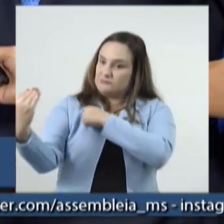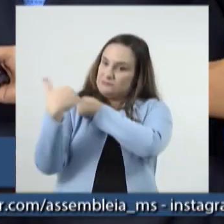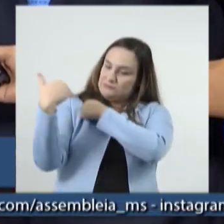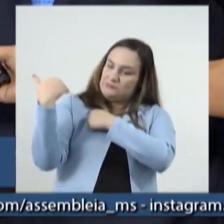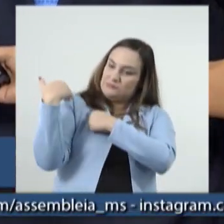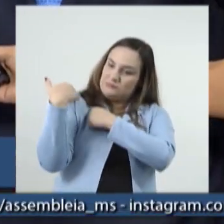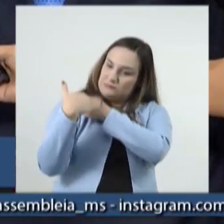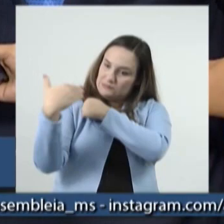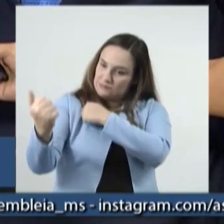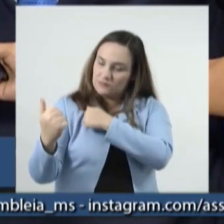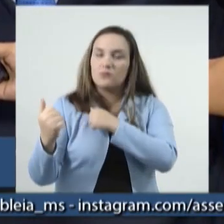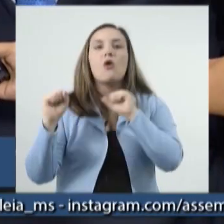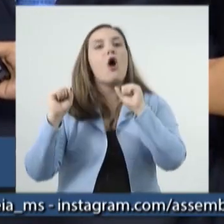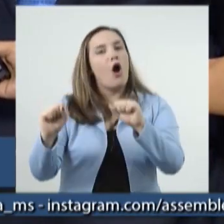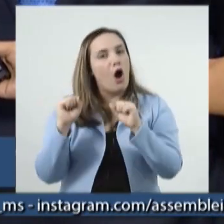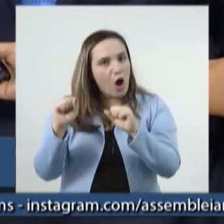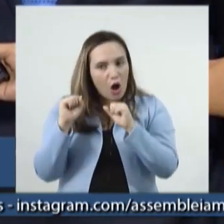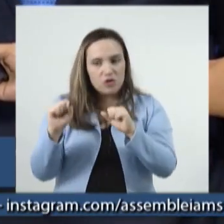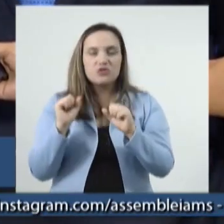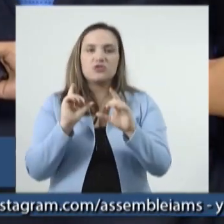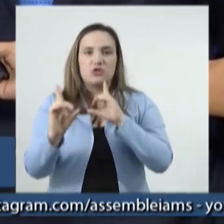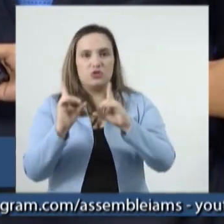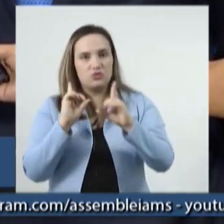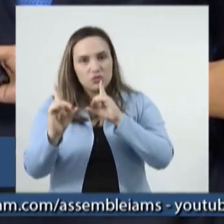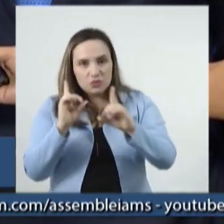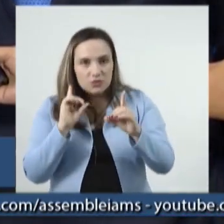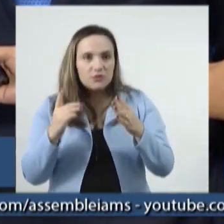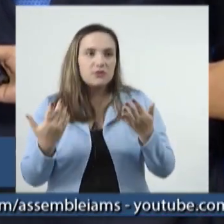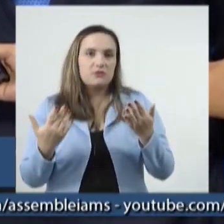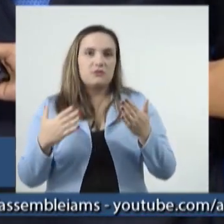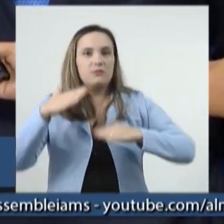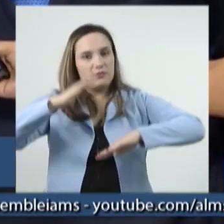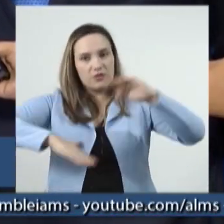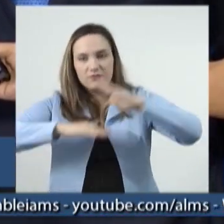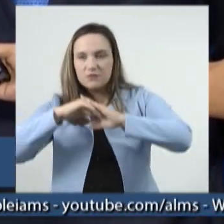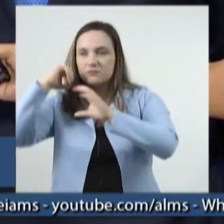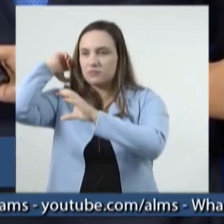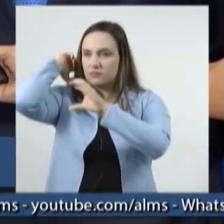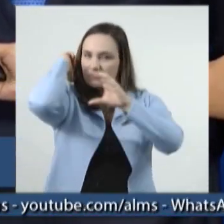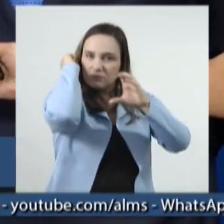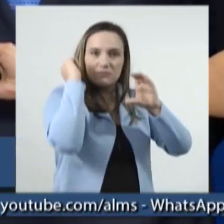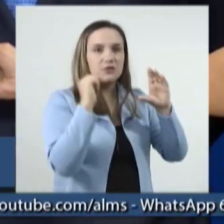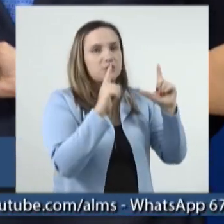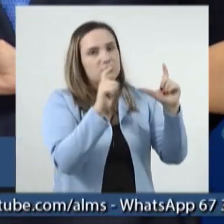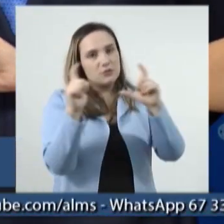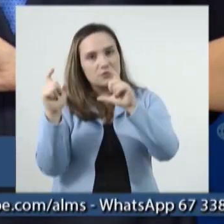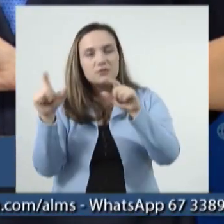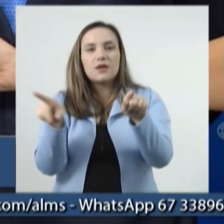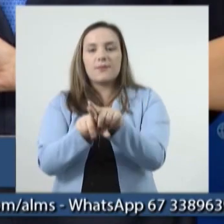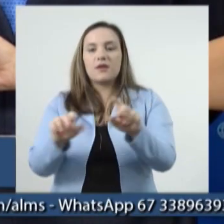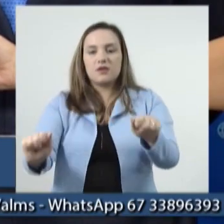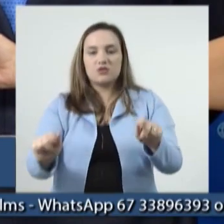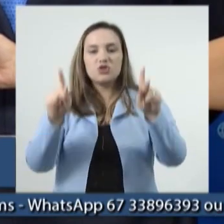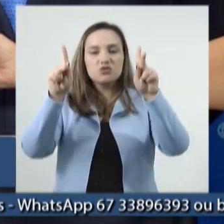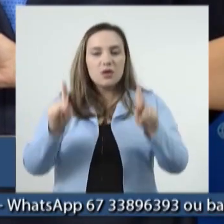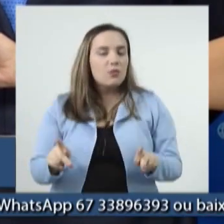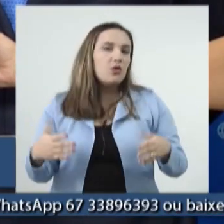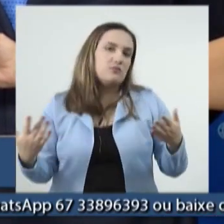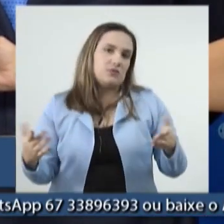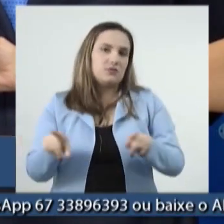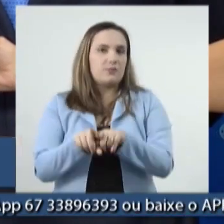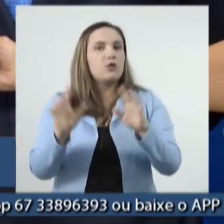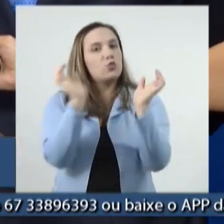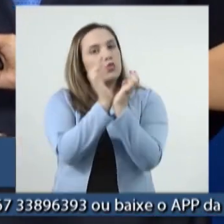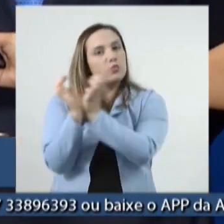canais abertos aqui, esse diálogo com toda a imprensa, as audiências públicas, com a sociedade, as